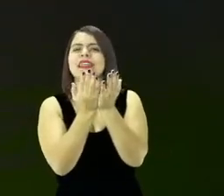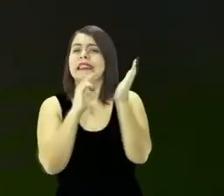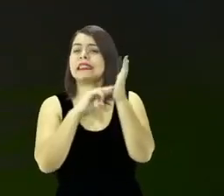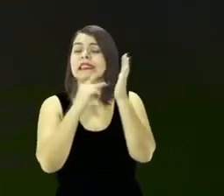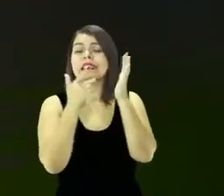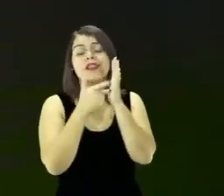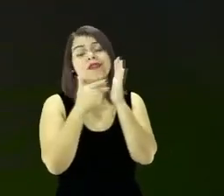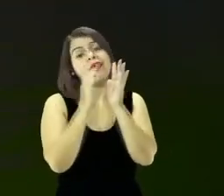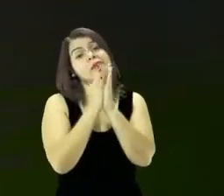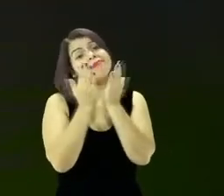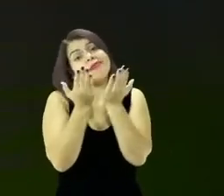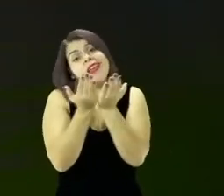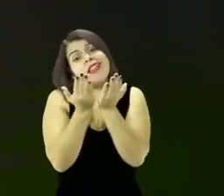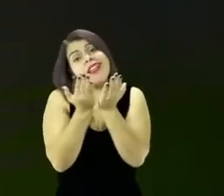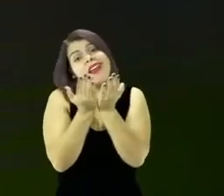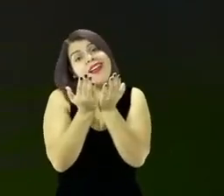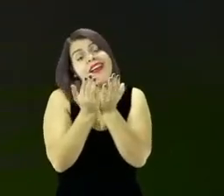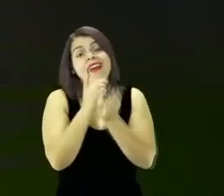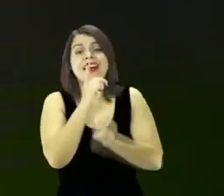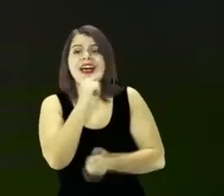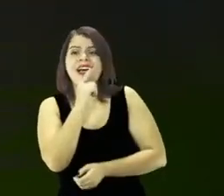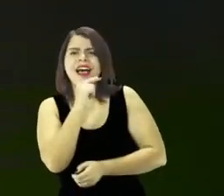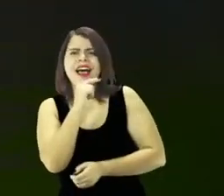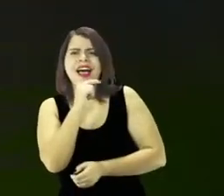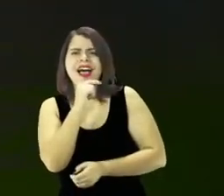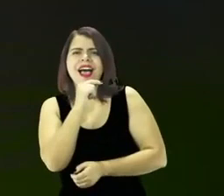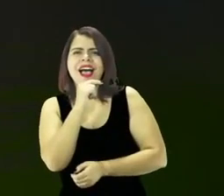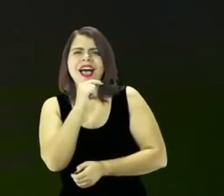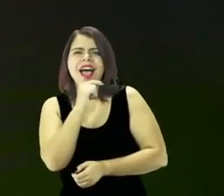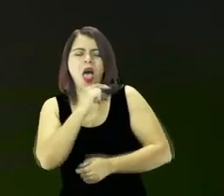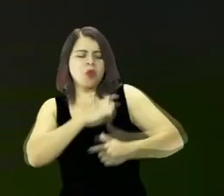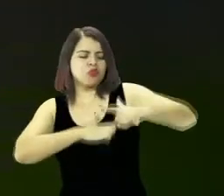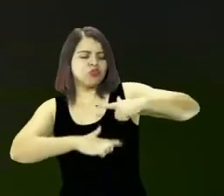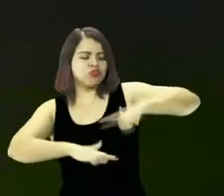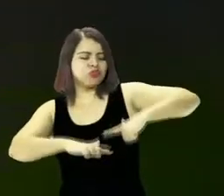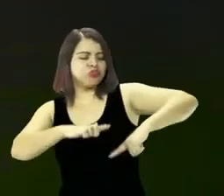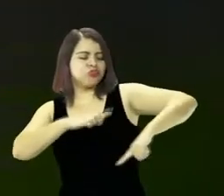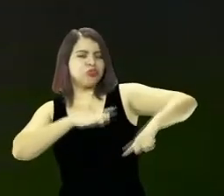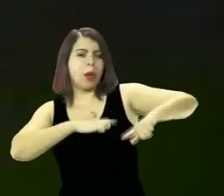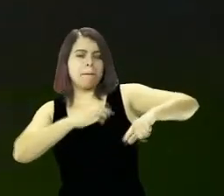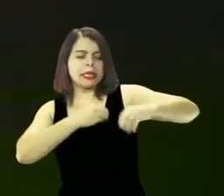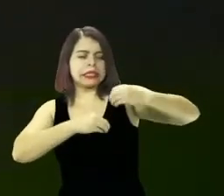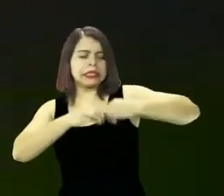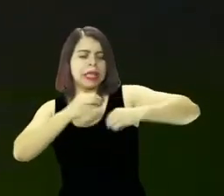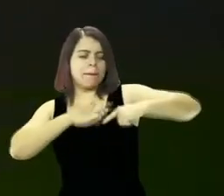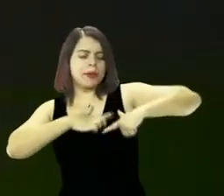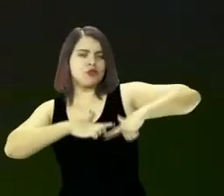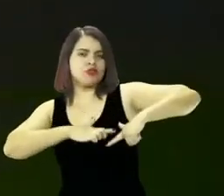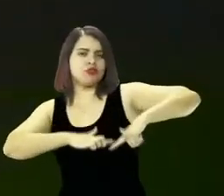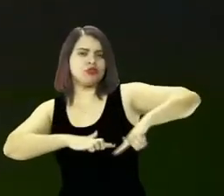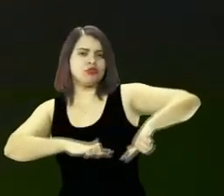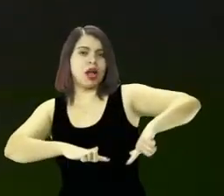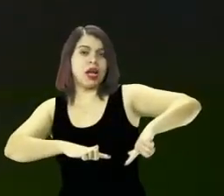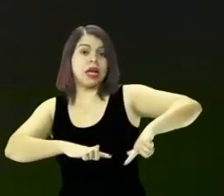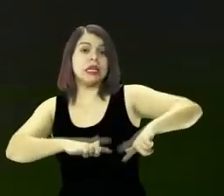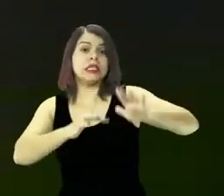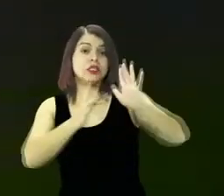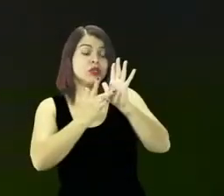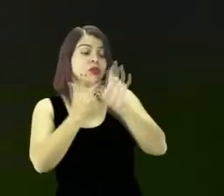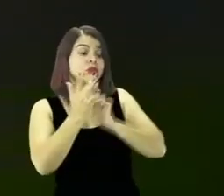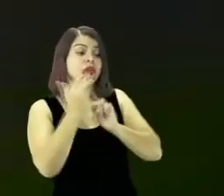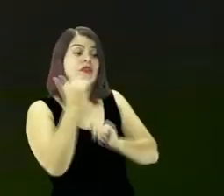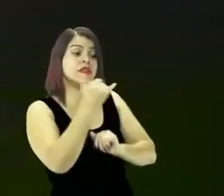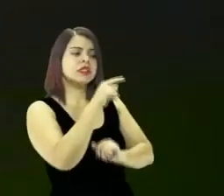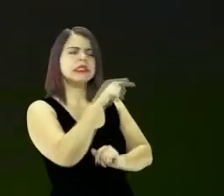a água ela lava a palavra ela lava você ela te purifica Jesus estava dizendo todo ser humano precisa ter um novo